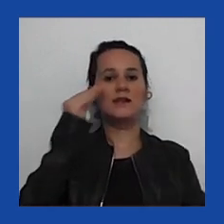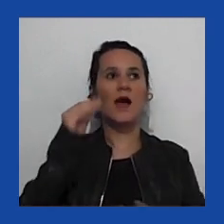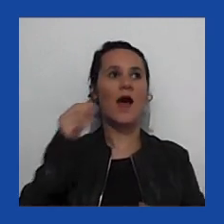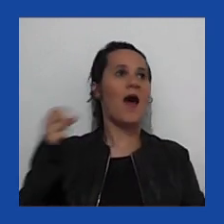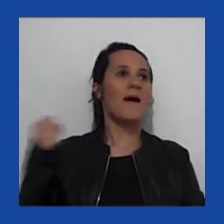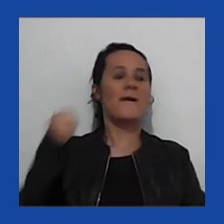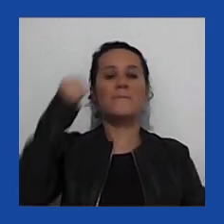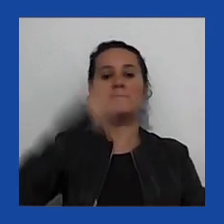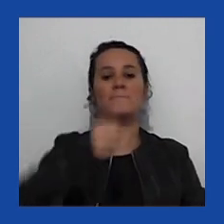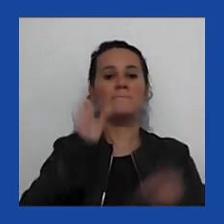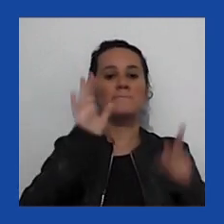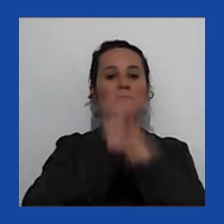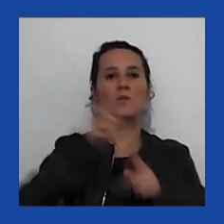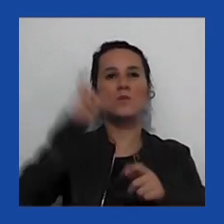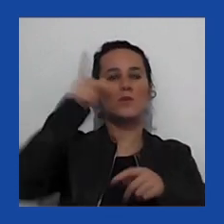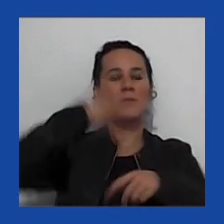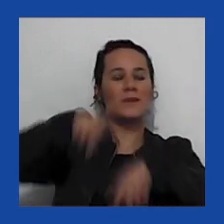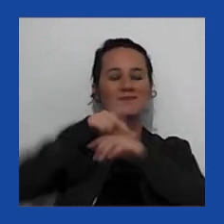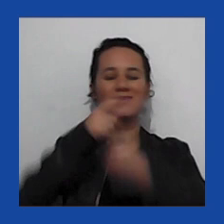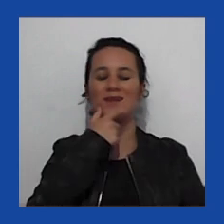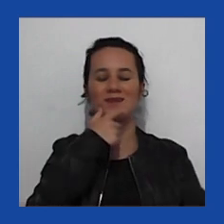no Reino Unido em 2016.